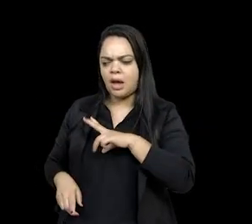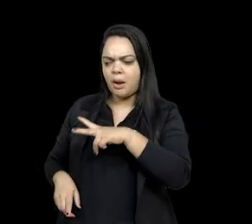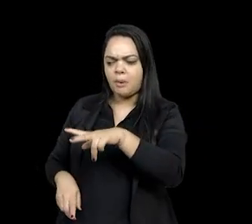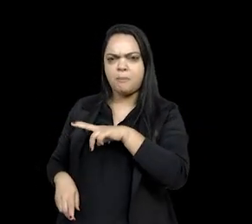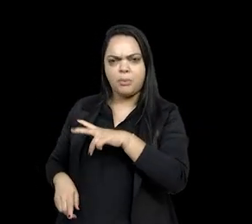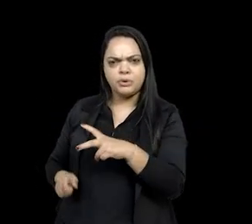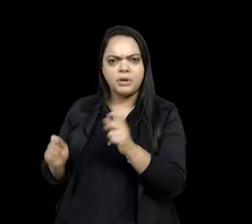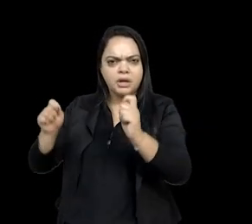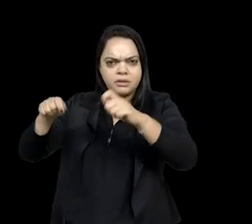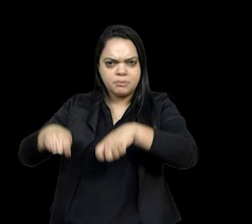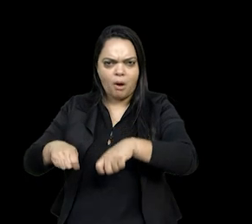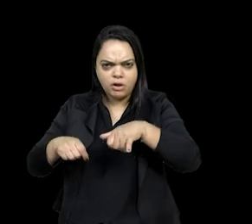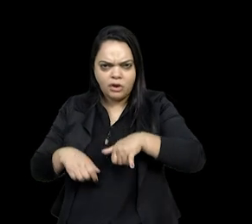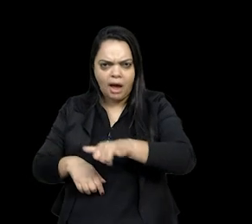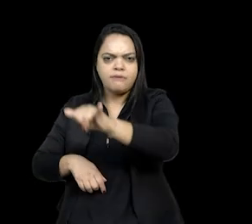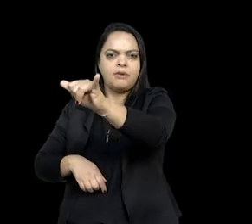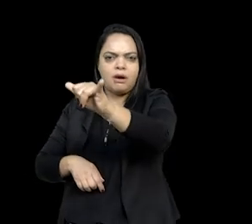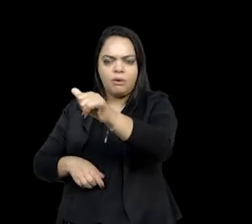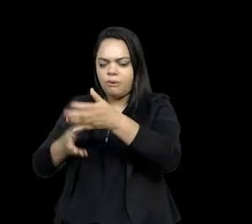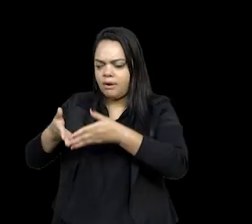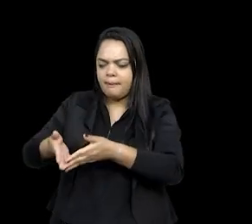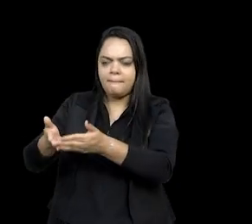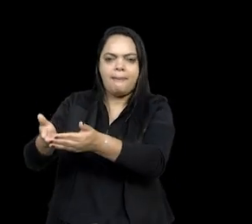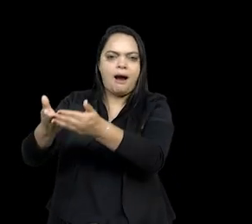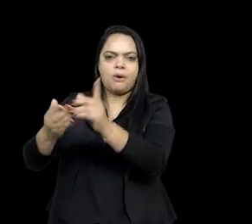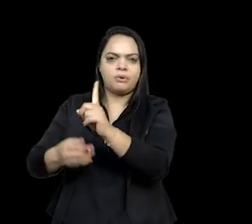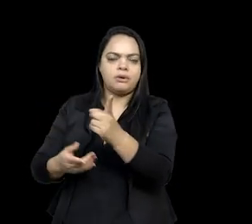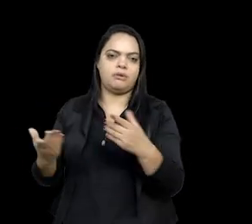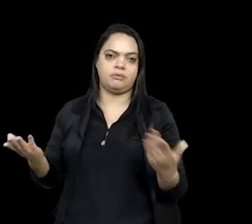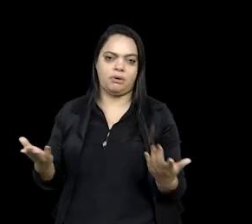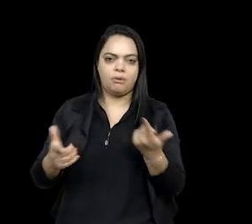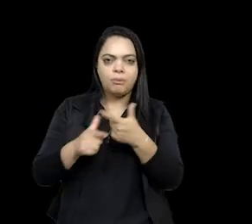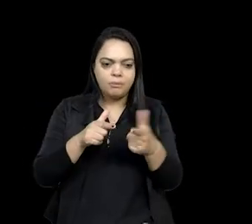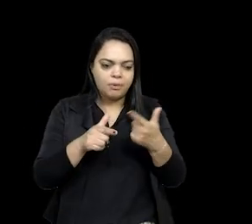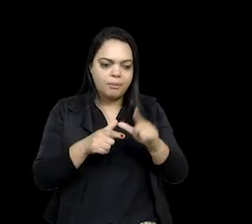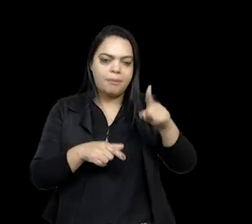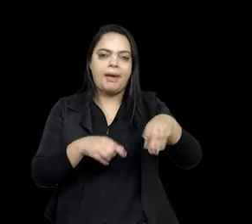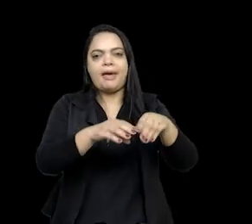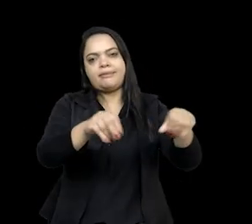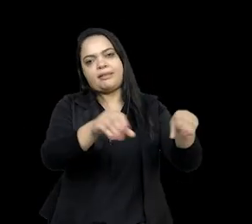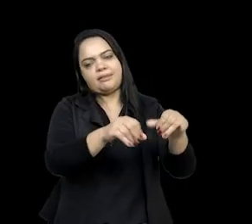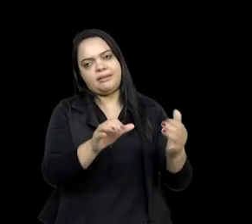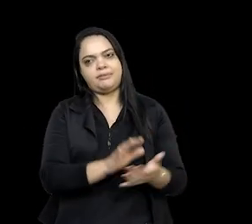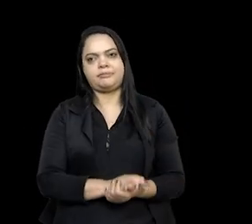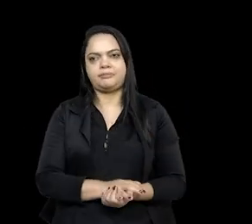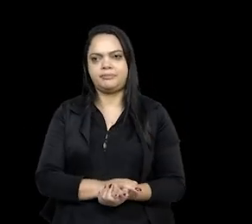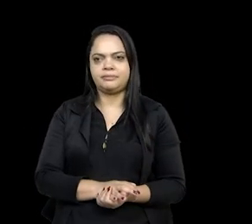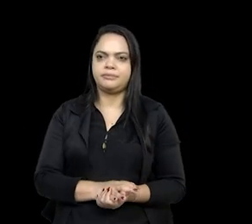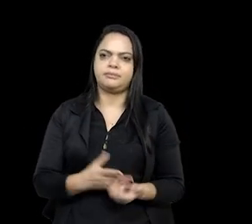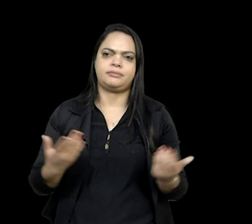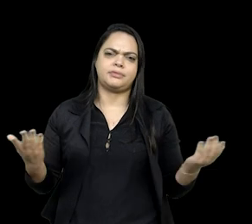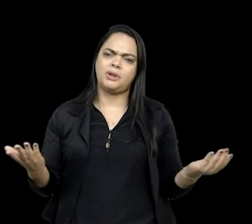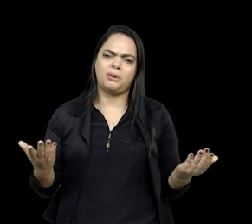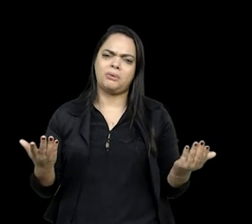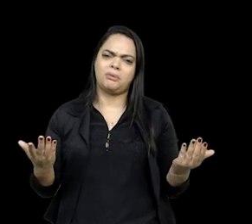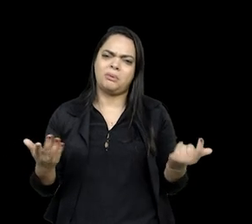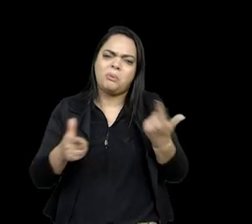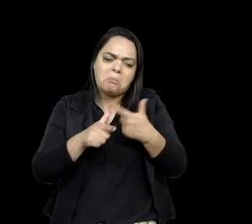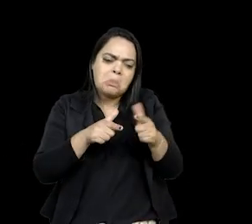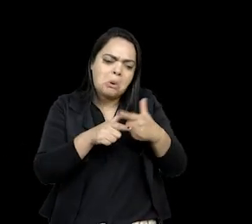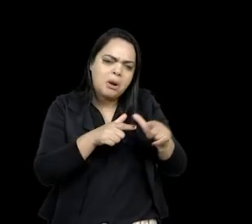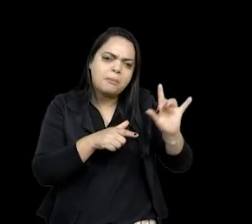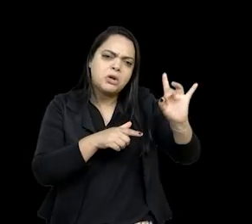ao invés de andar de caravela, sabe? Então, é importante ver qual que o problema o problema da terra e é um problema que não é restrito aos